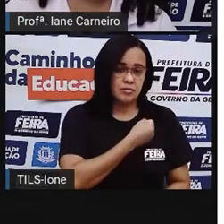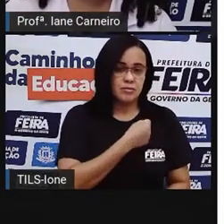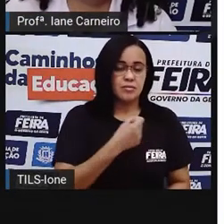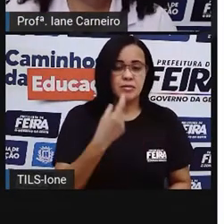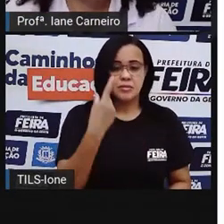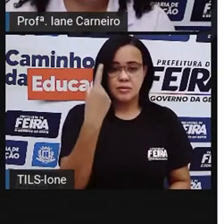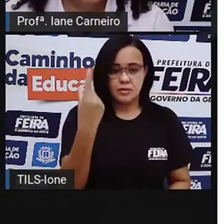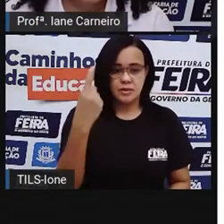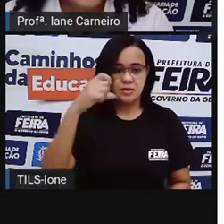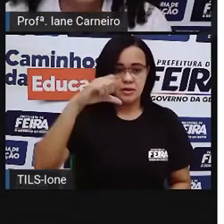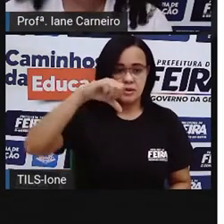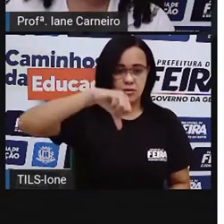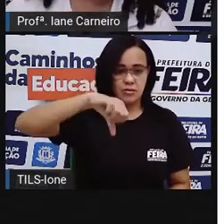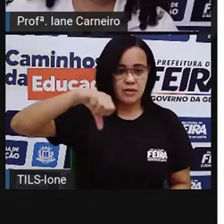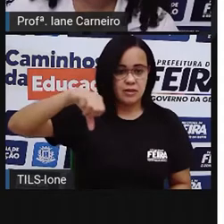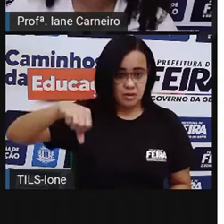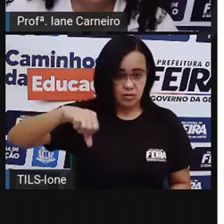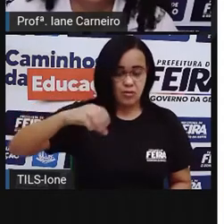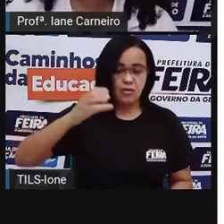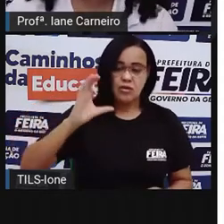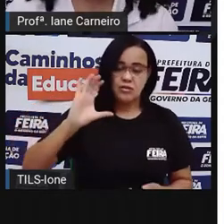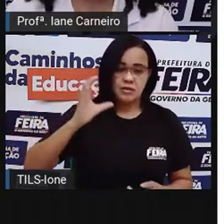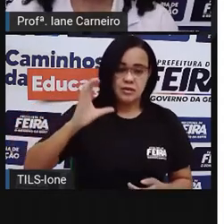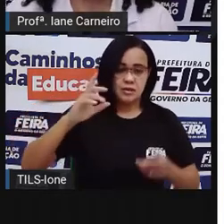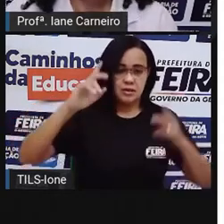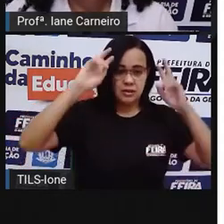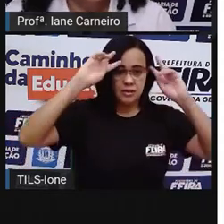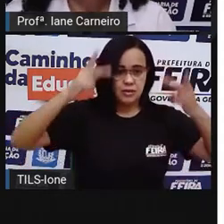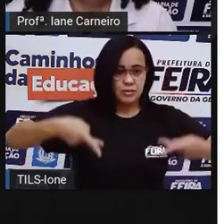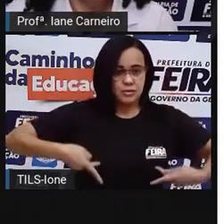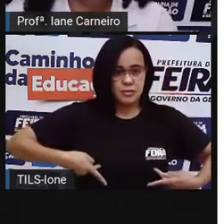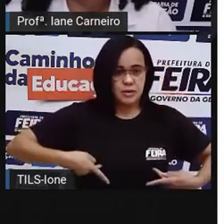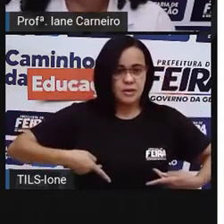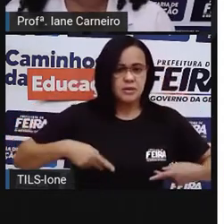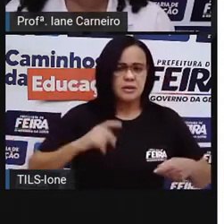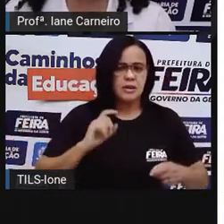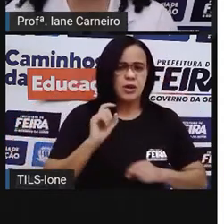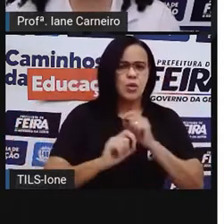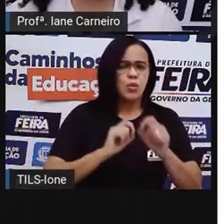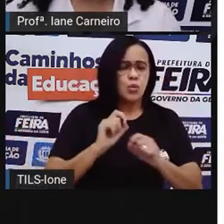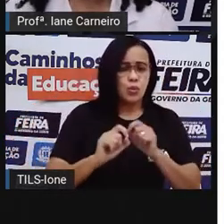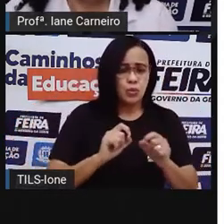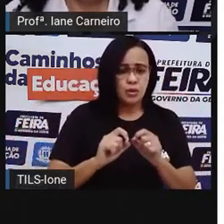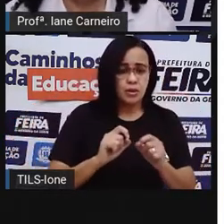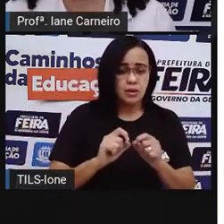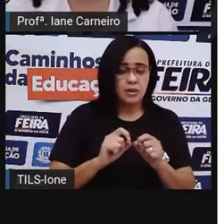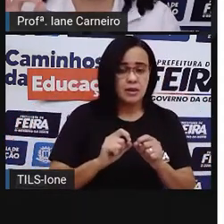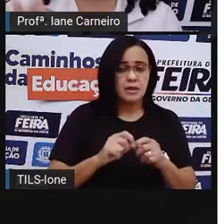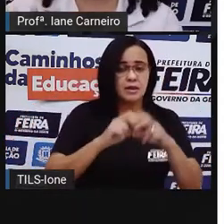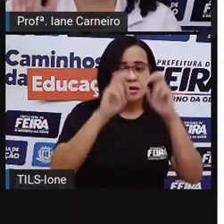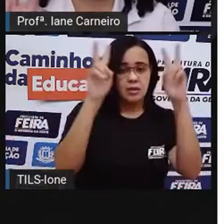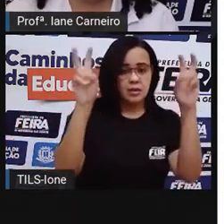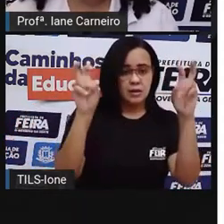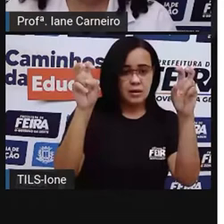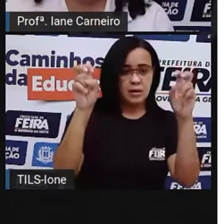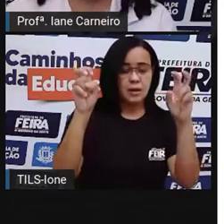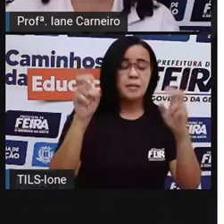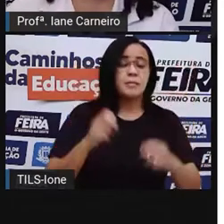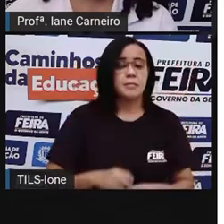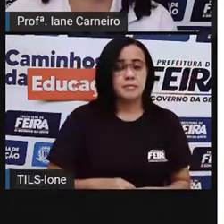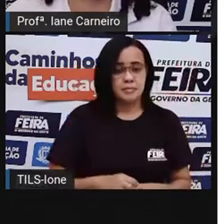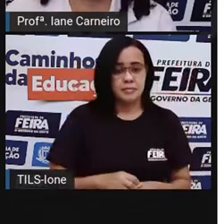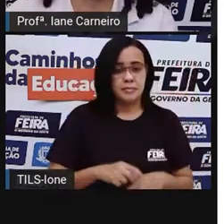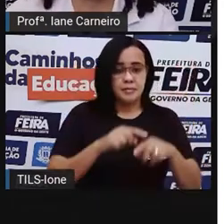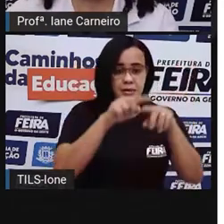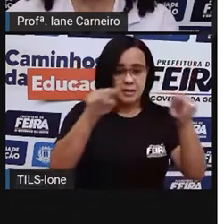uma aula de ciências humanas, e nós vamos falar sobre a sua sala de aula. O nome da aula é esse, minha sala